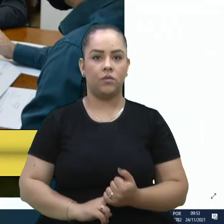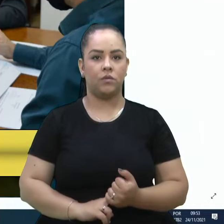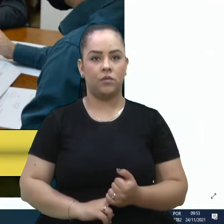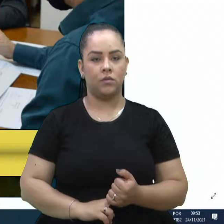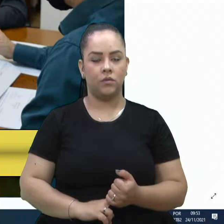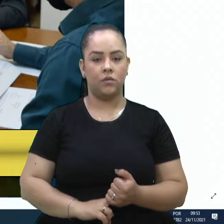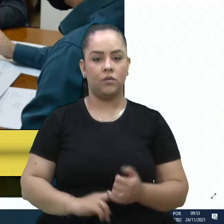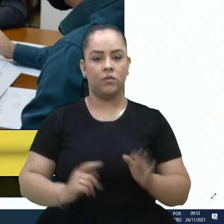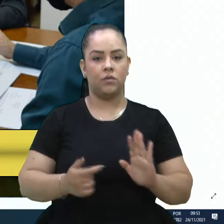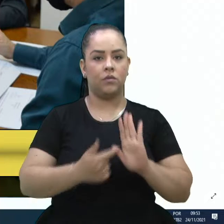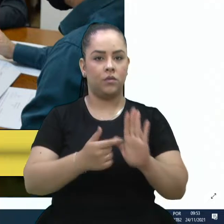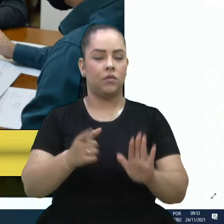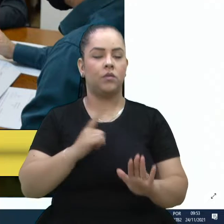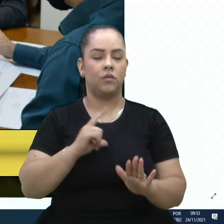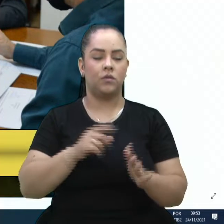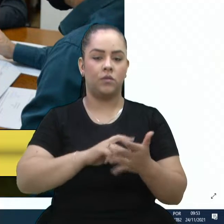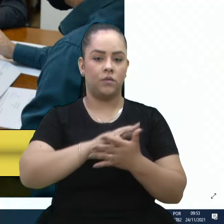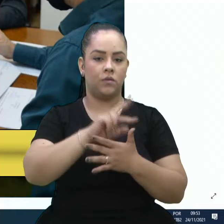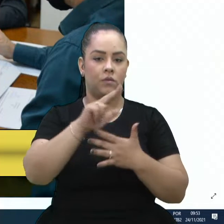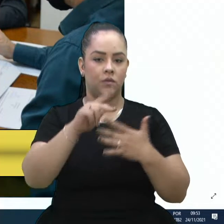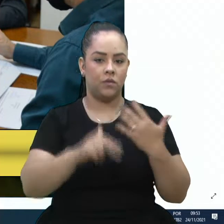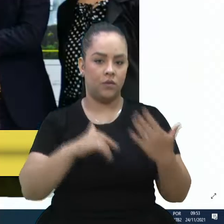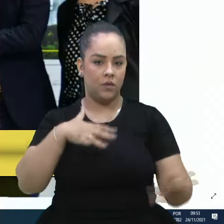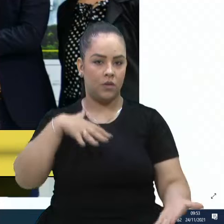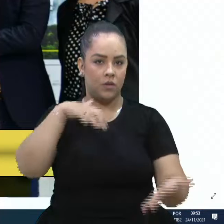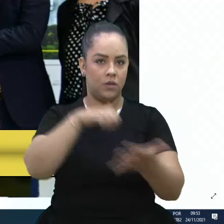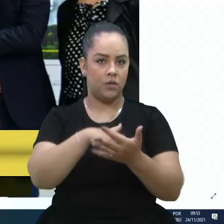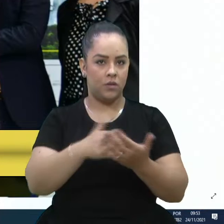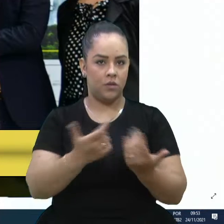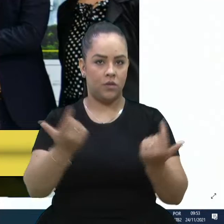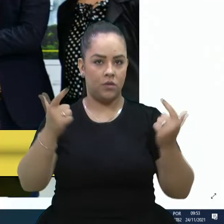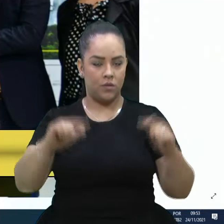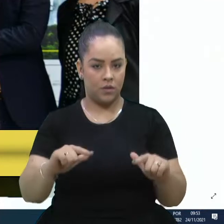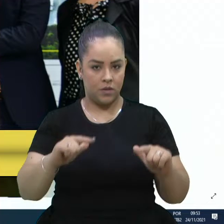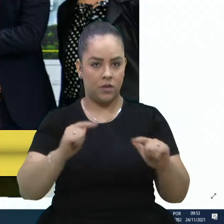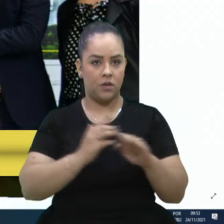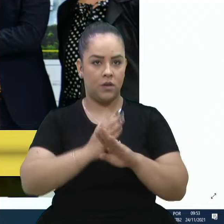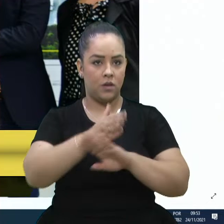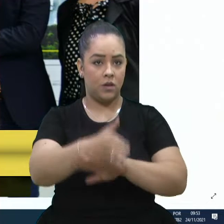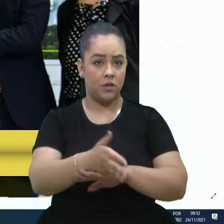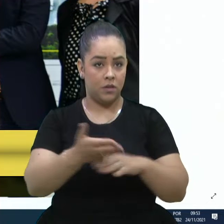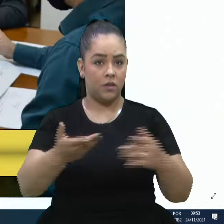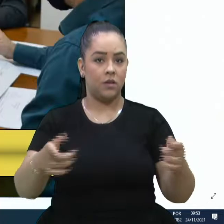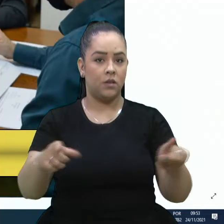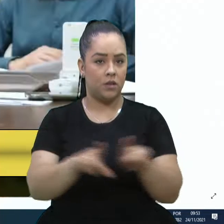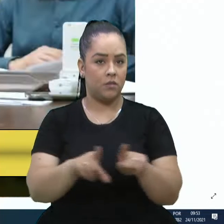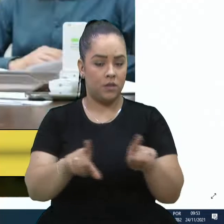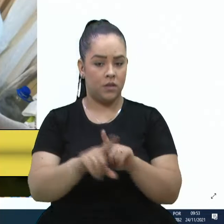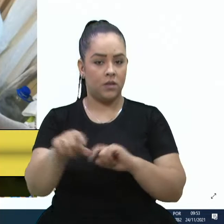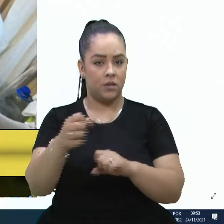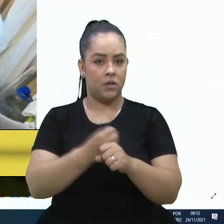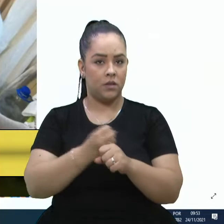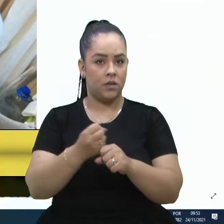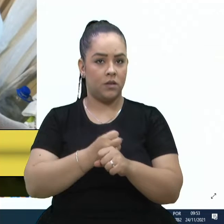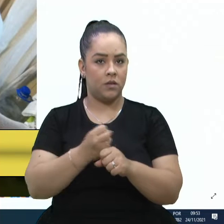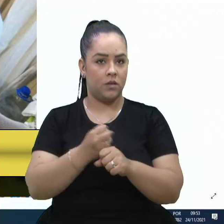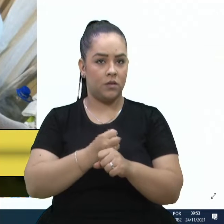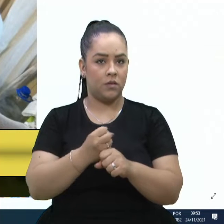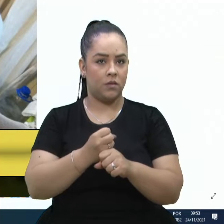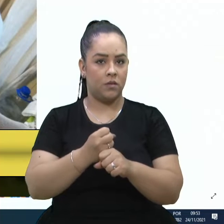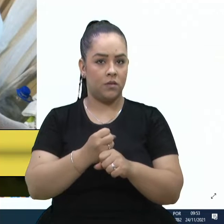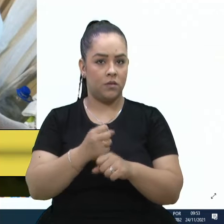ocorrem diversos acidentes com vítimas fatais neste acesso. Inclusive, este ano se complementou a